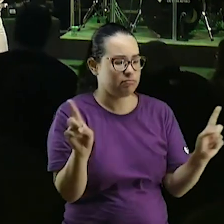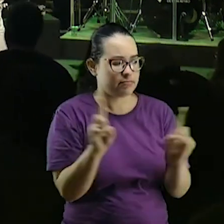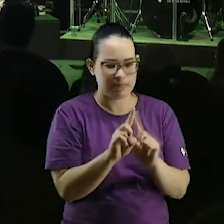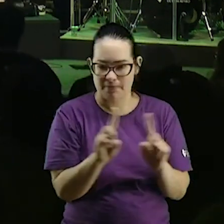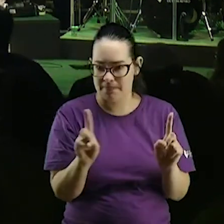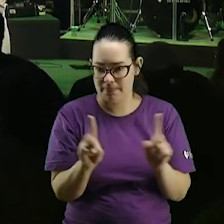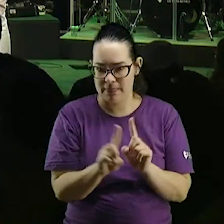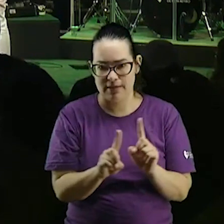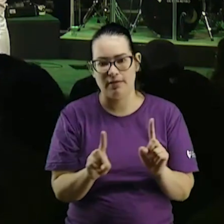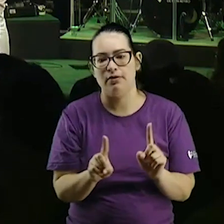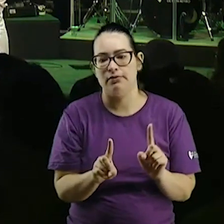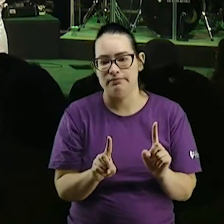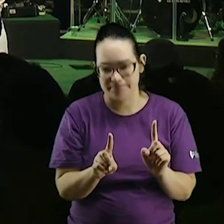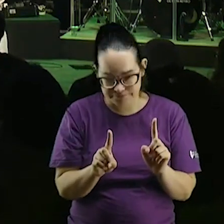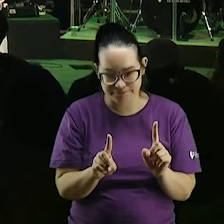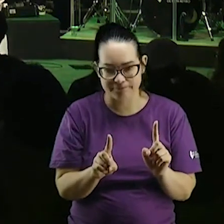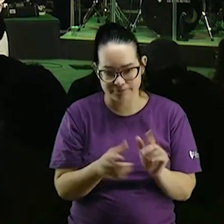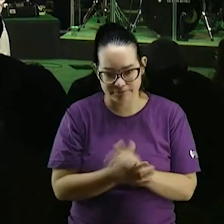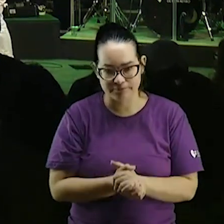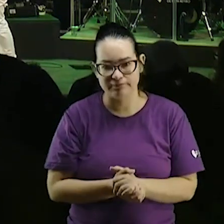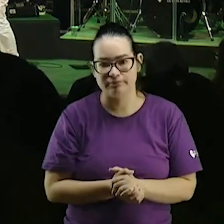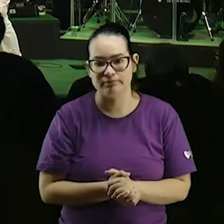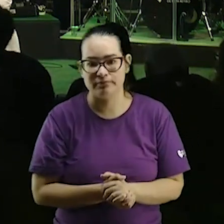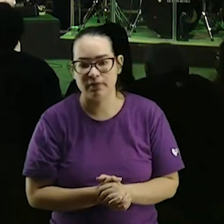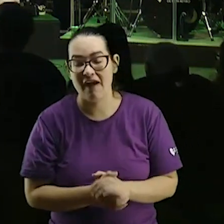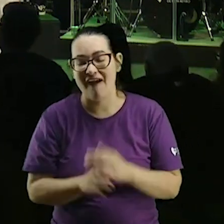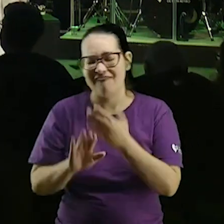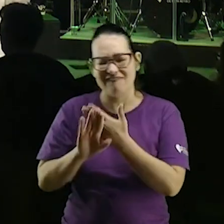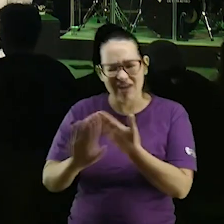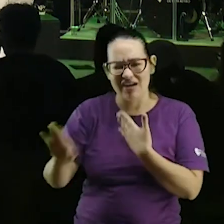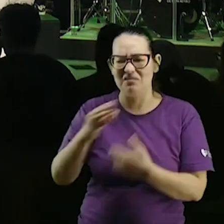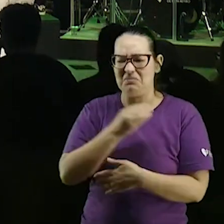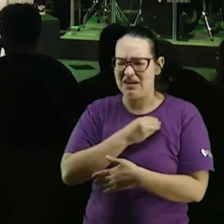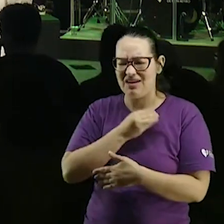não viva a mesma vida se afaste do pecado